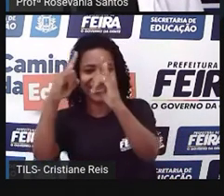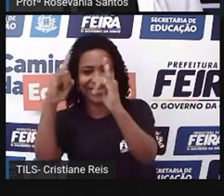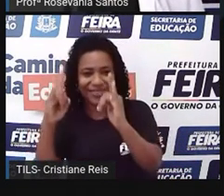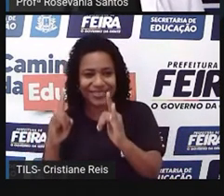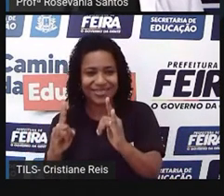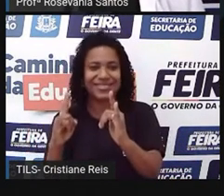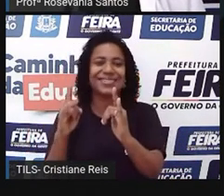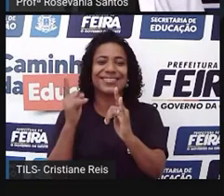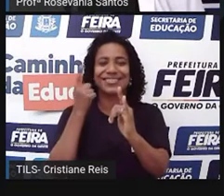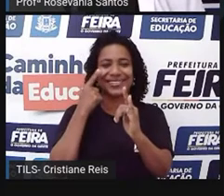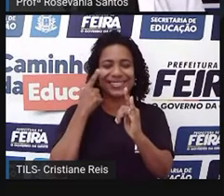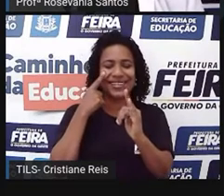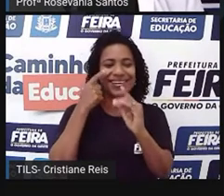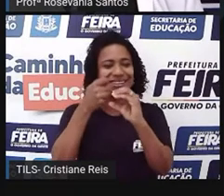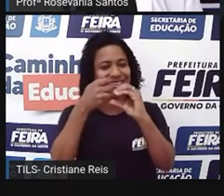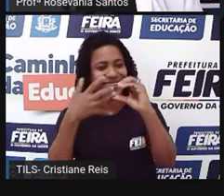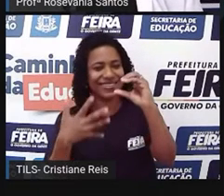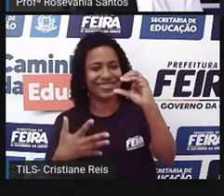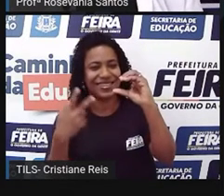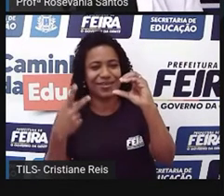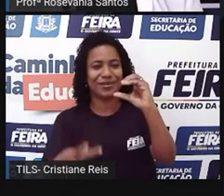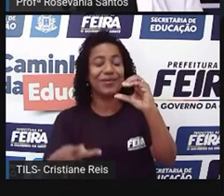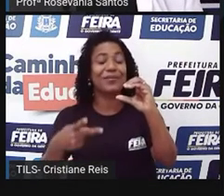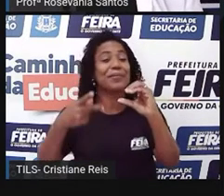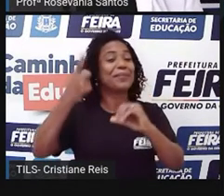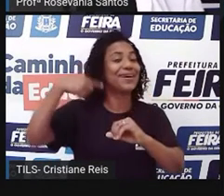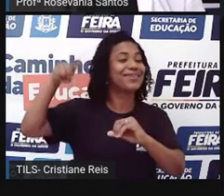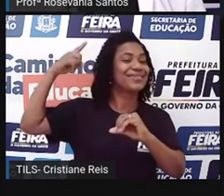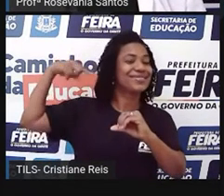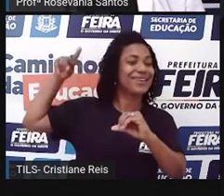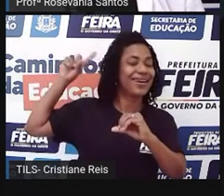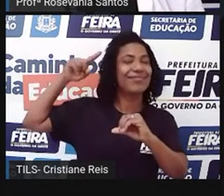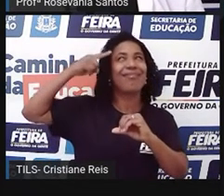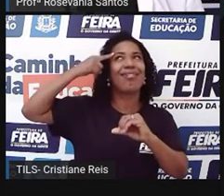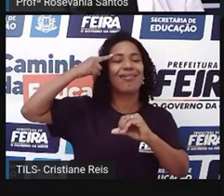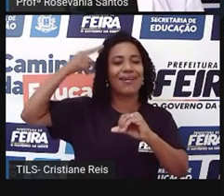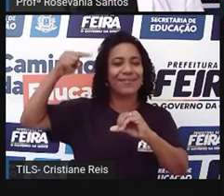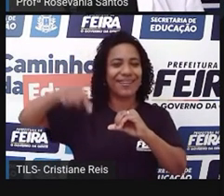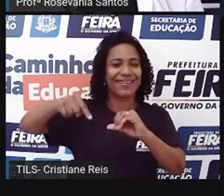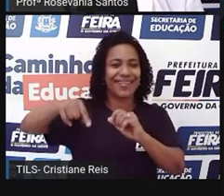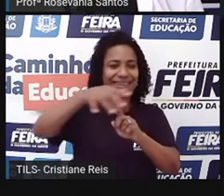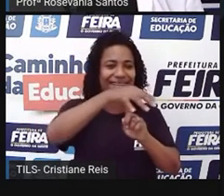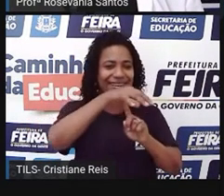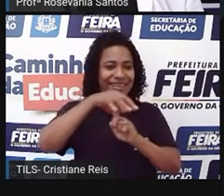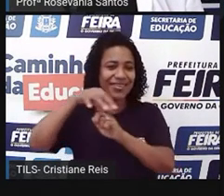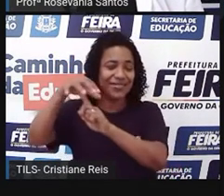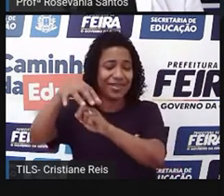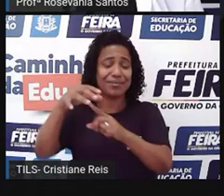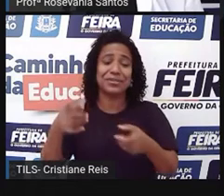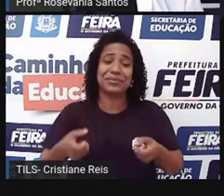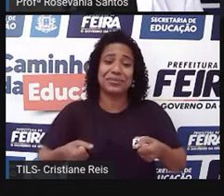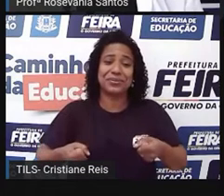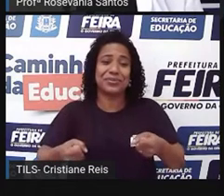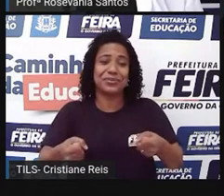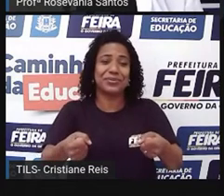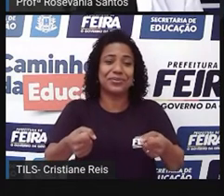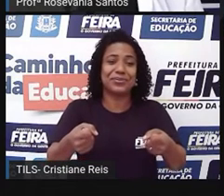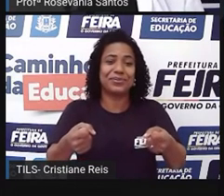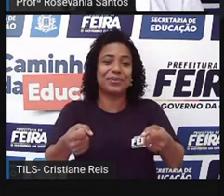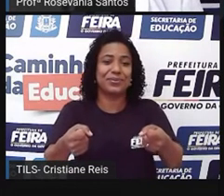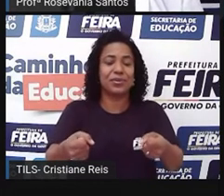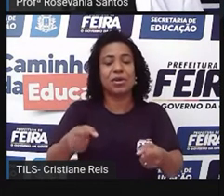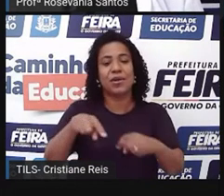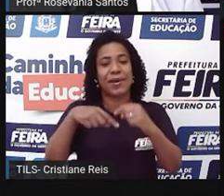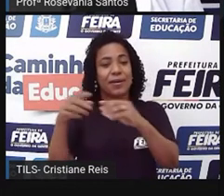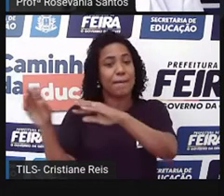nossa característica aqui desse espaço de feira, mesmo sendo todo mundo transferido, porque na época foi transferido, né? Para o